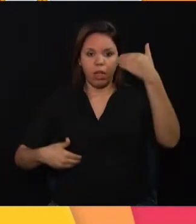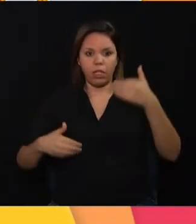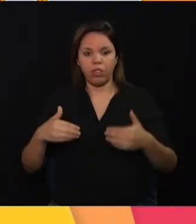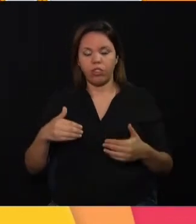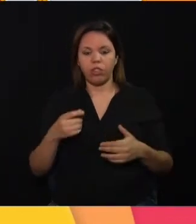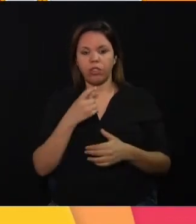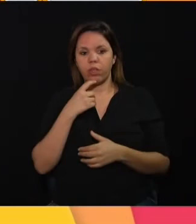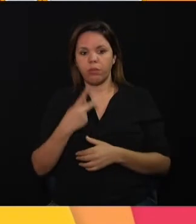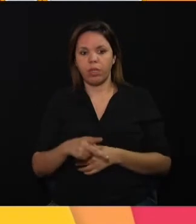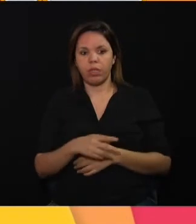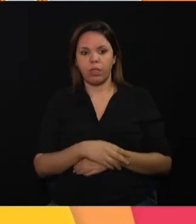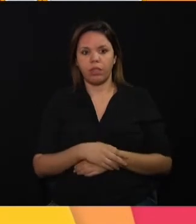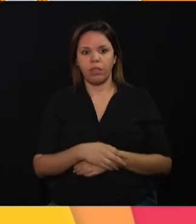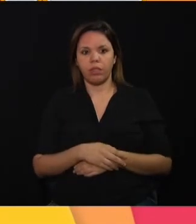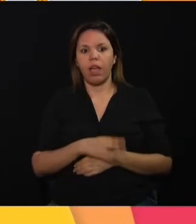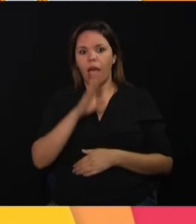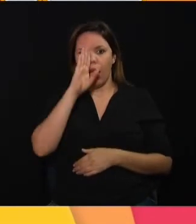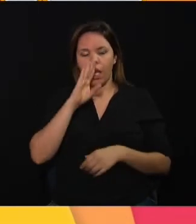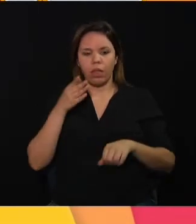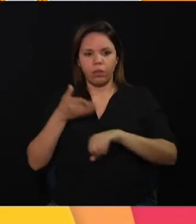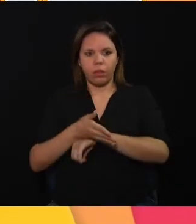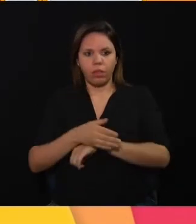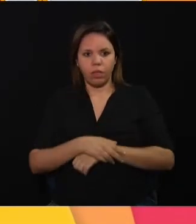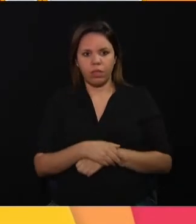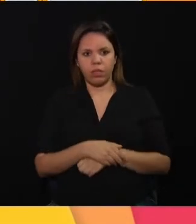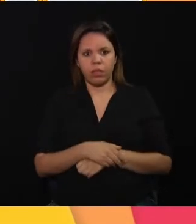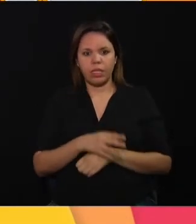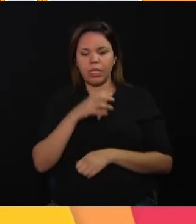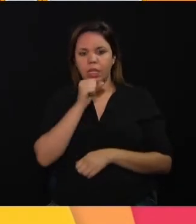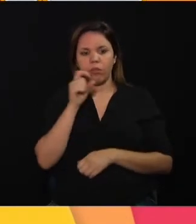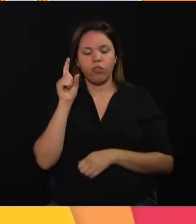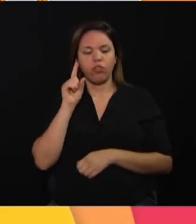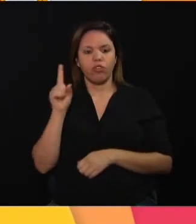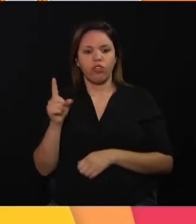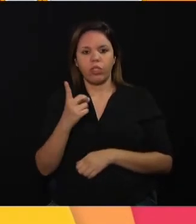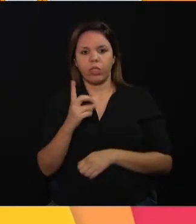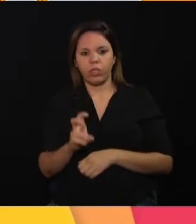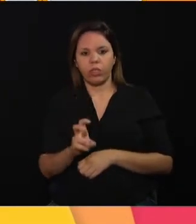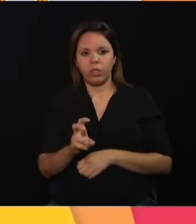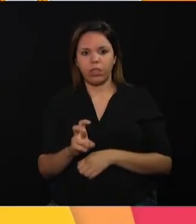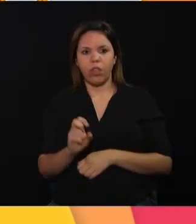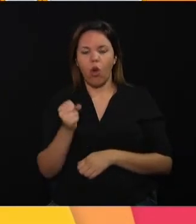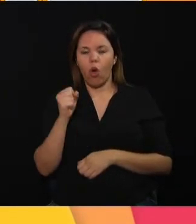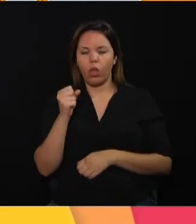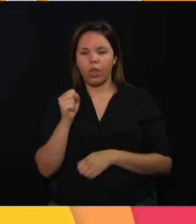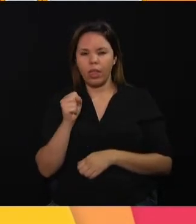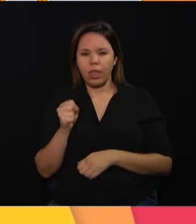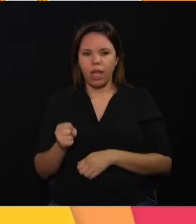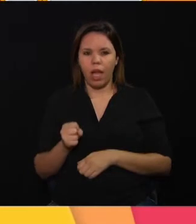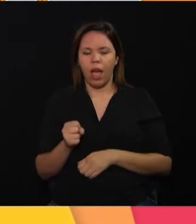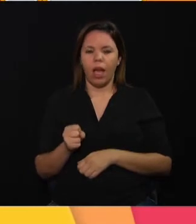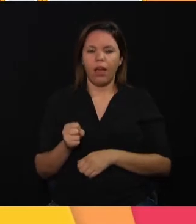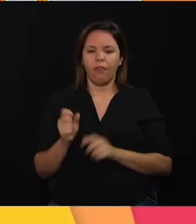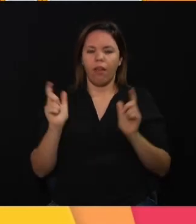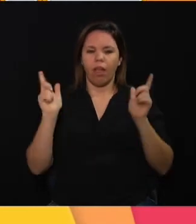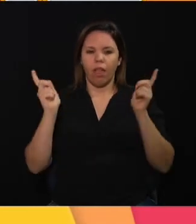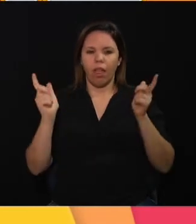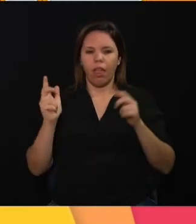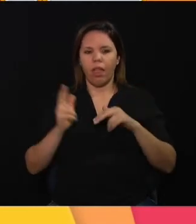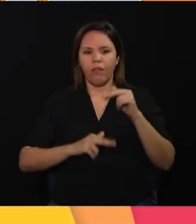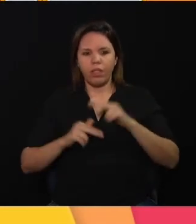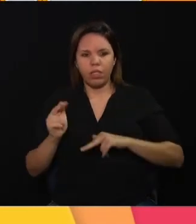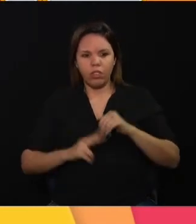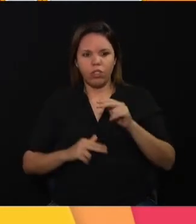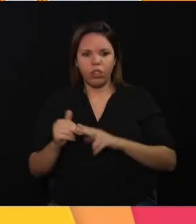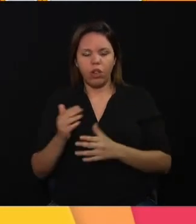entrada é gratuita. Também no sábado, dia 15, vai ter o oitavo Arraiá Hospitalhaços. A festa começa às 4 da